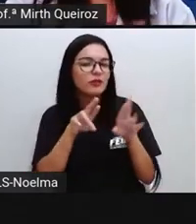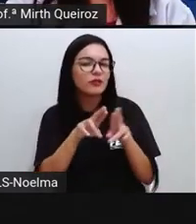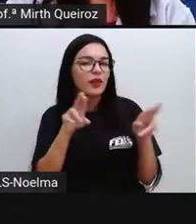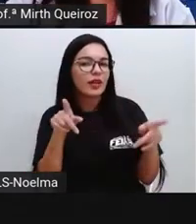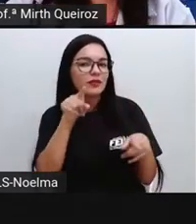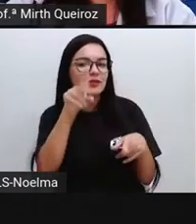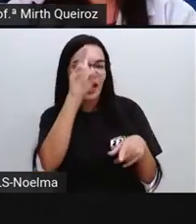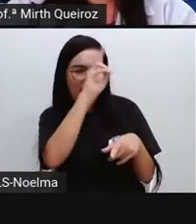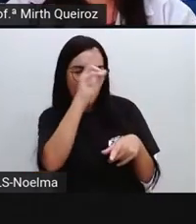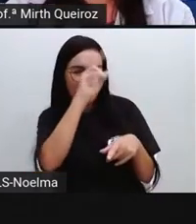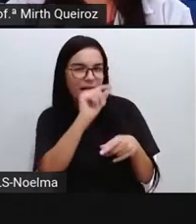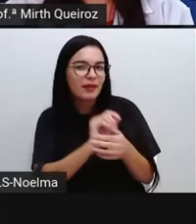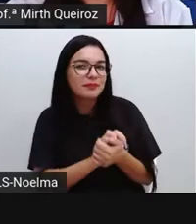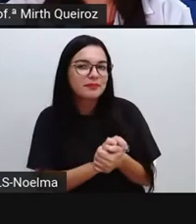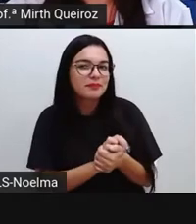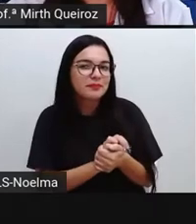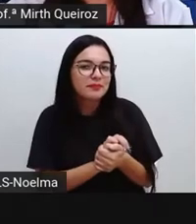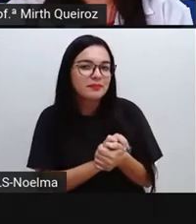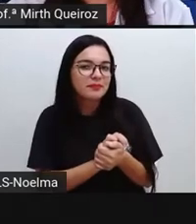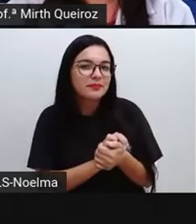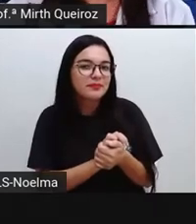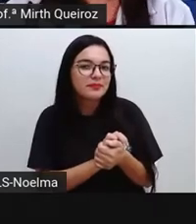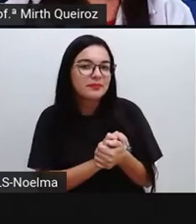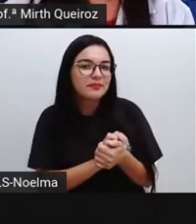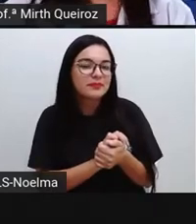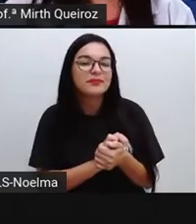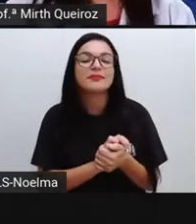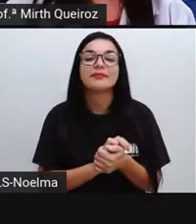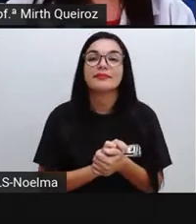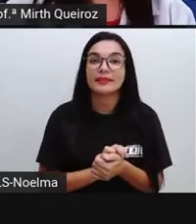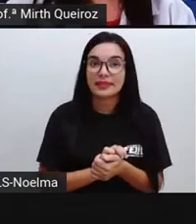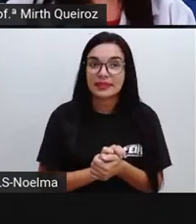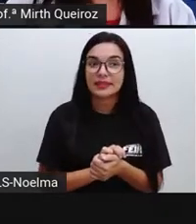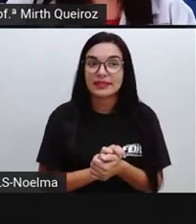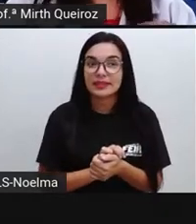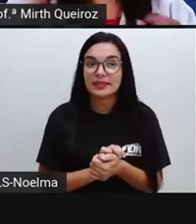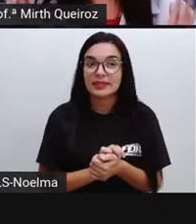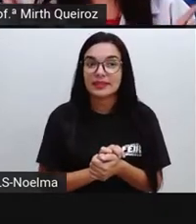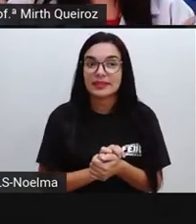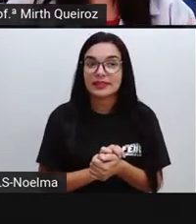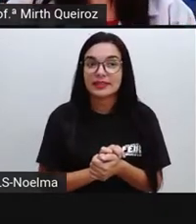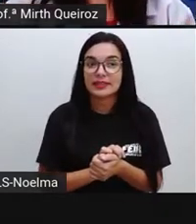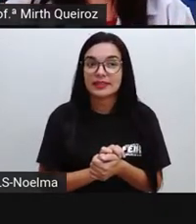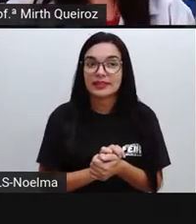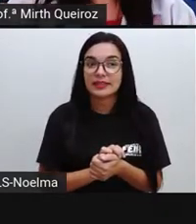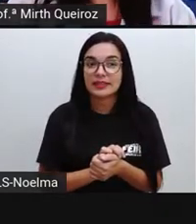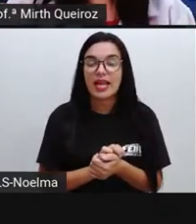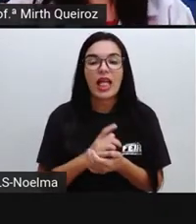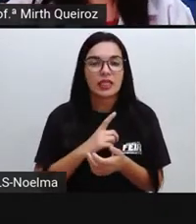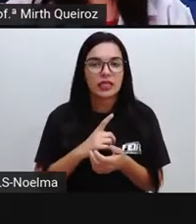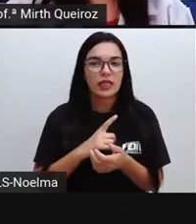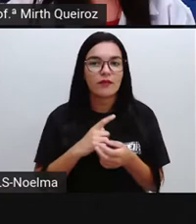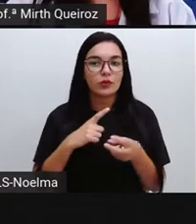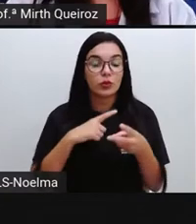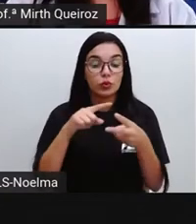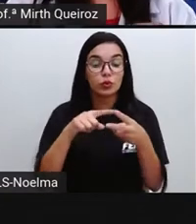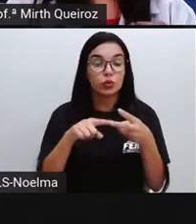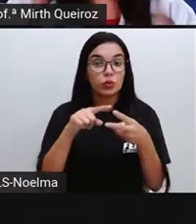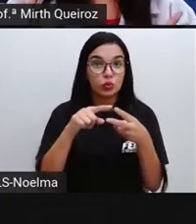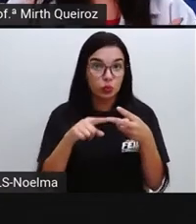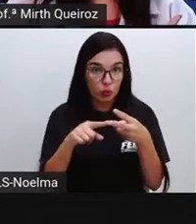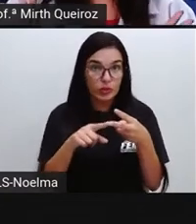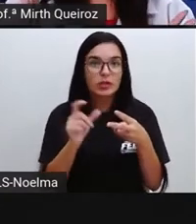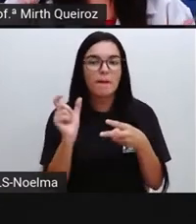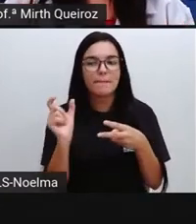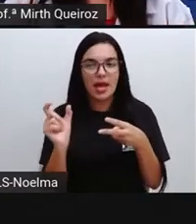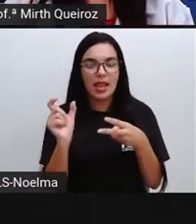Quem é que lembra que palavras eram essas? Foram quais? As palavras, né, que foram duas palavras, palavras,